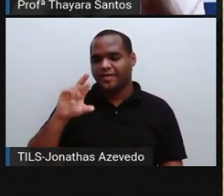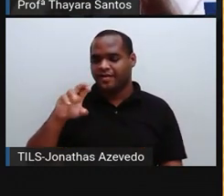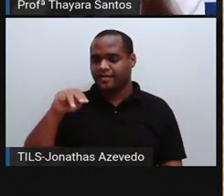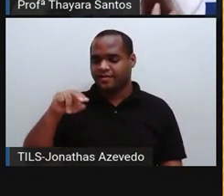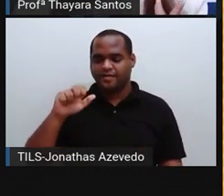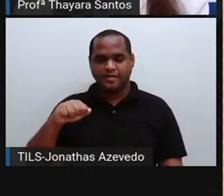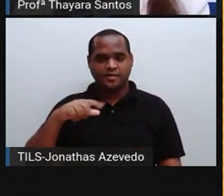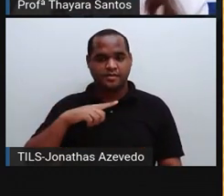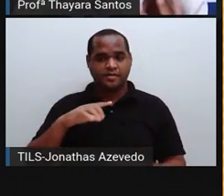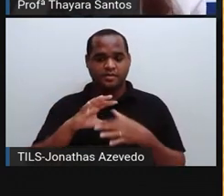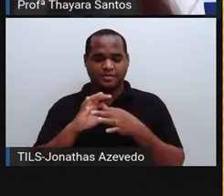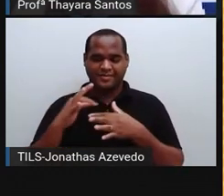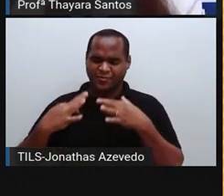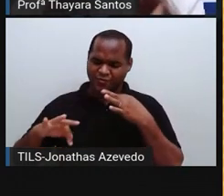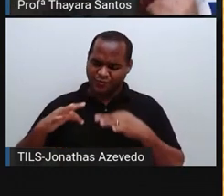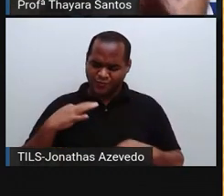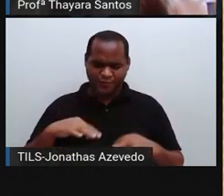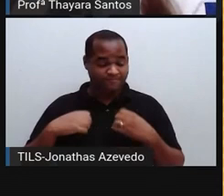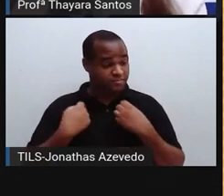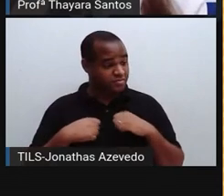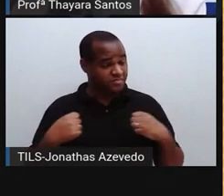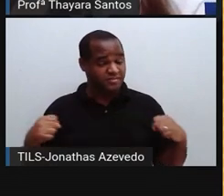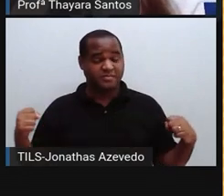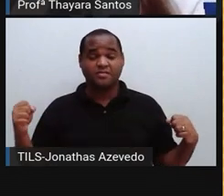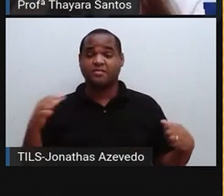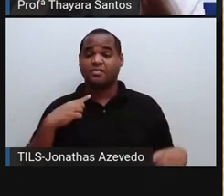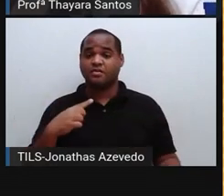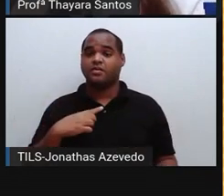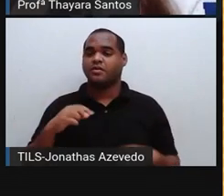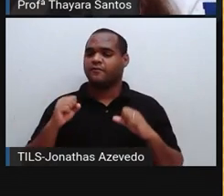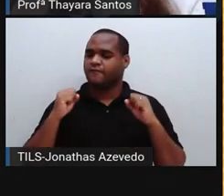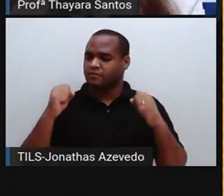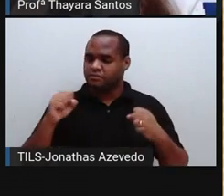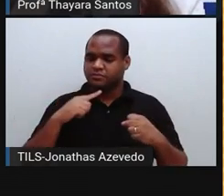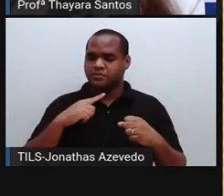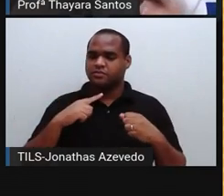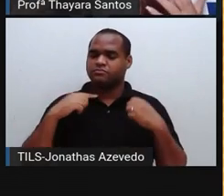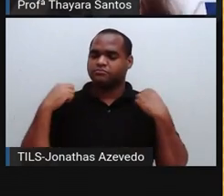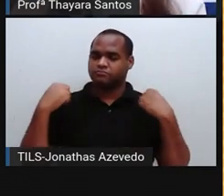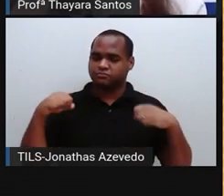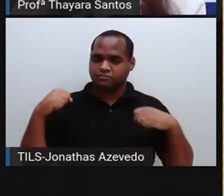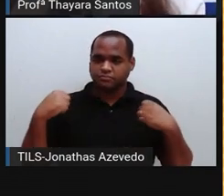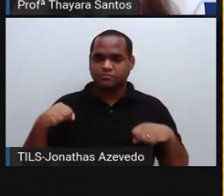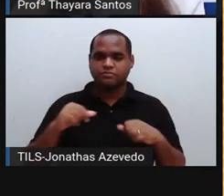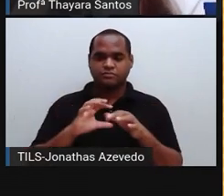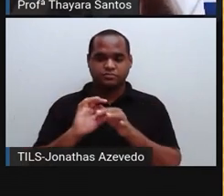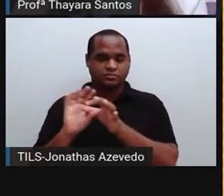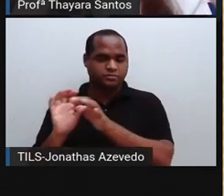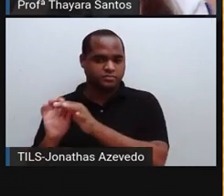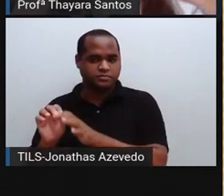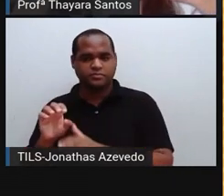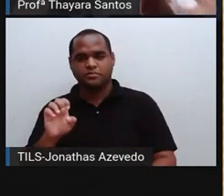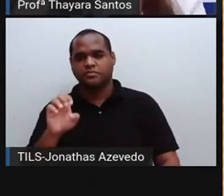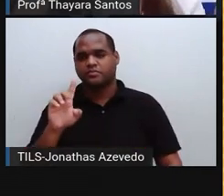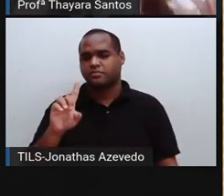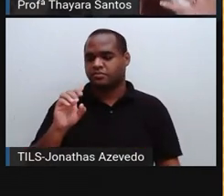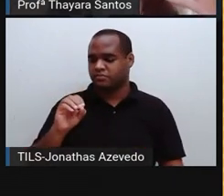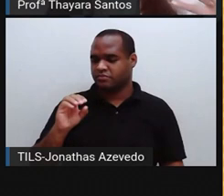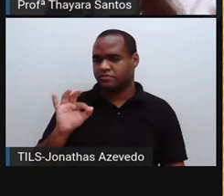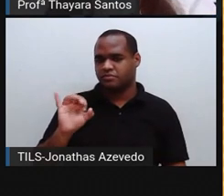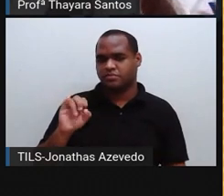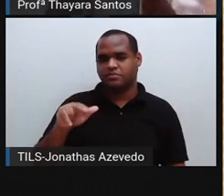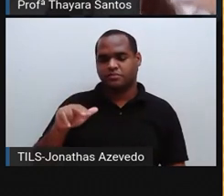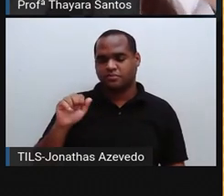à dor e euforia. Também, quando a gente pratica exercício físico, a gente libera a endorfina, né? Tem aquela dor ali pelos